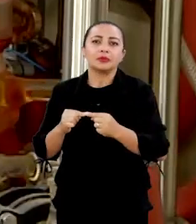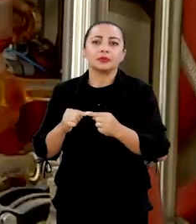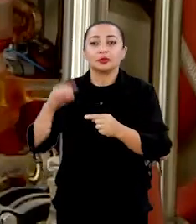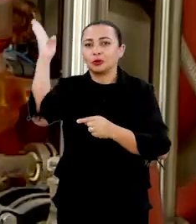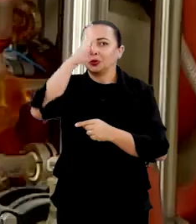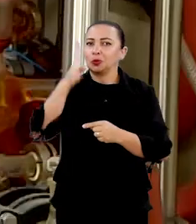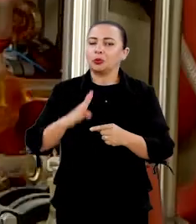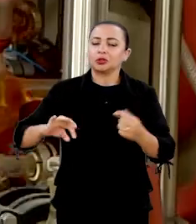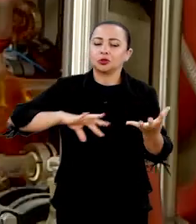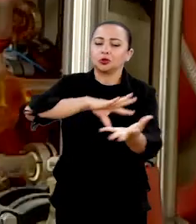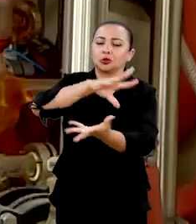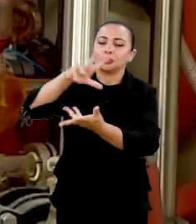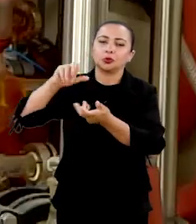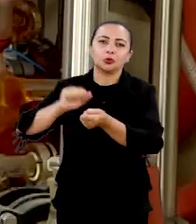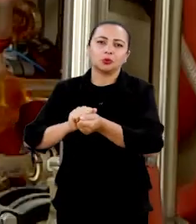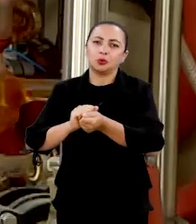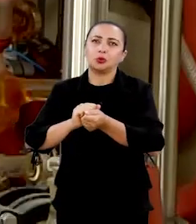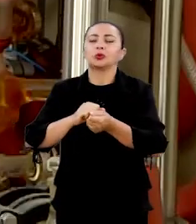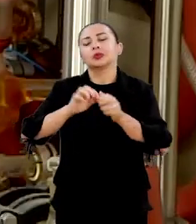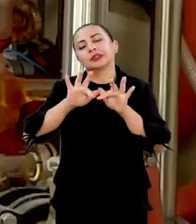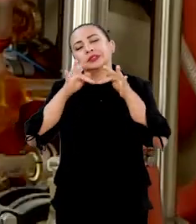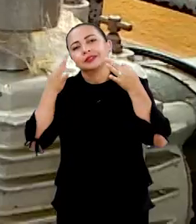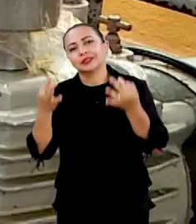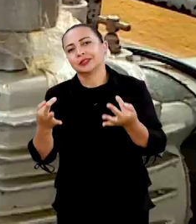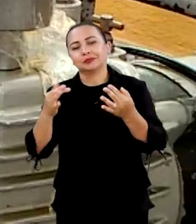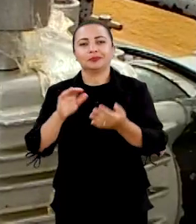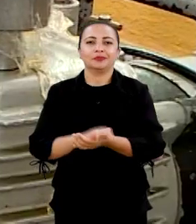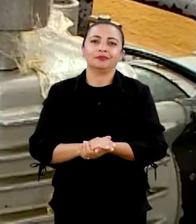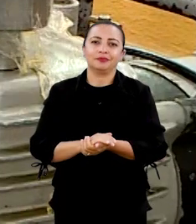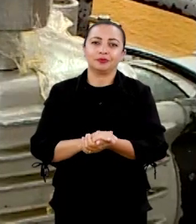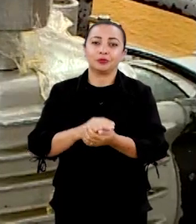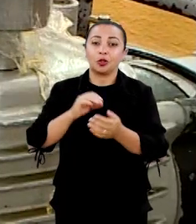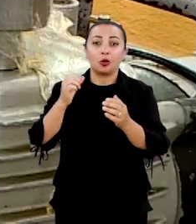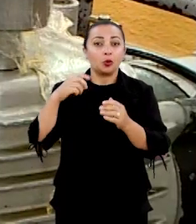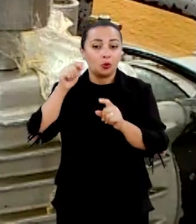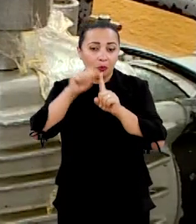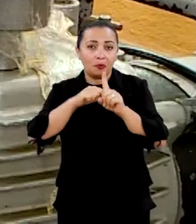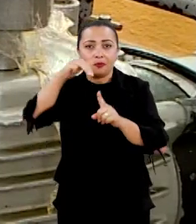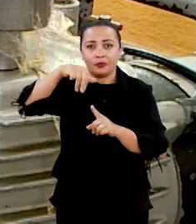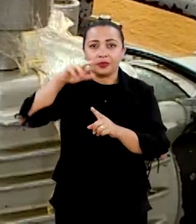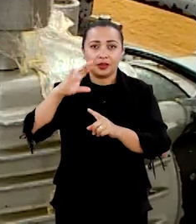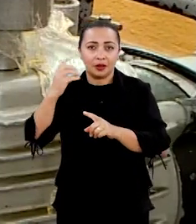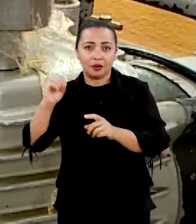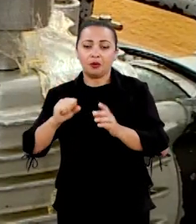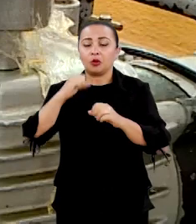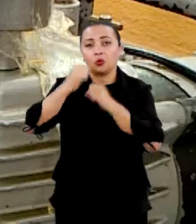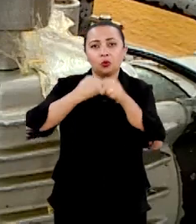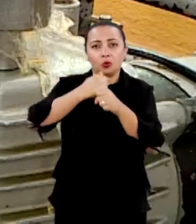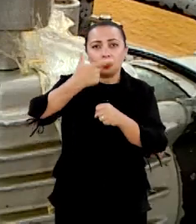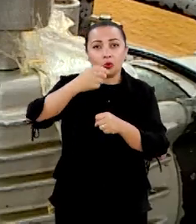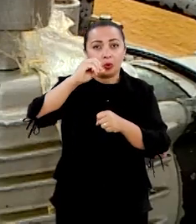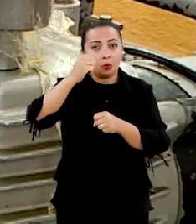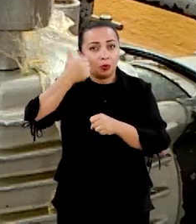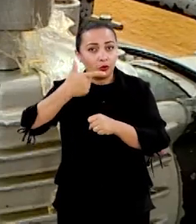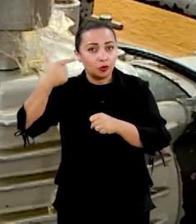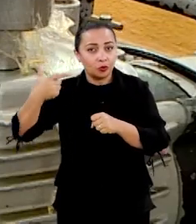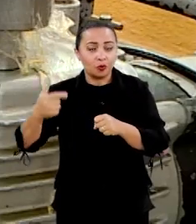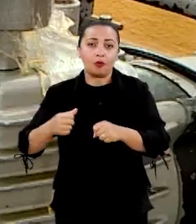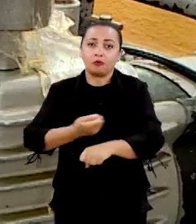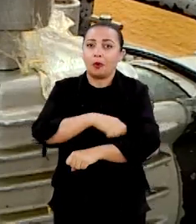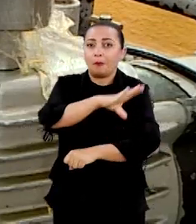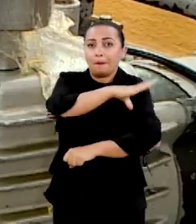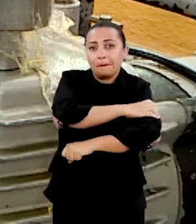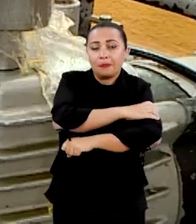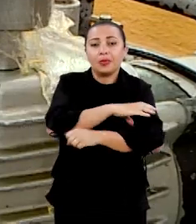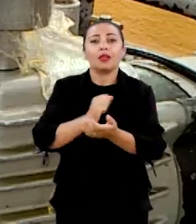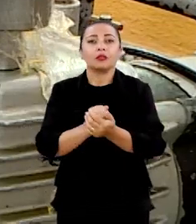Brasil e no mundo de uma forma muito simples. Em março de 2022, o produto foi patenteado pelo Instituto Nacional